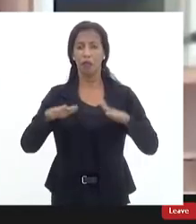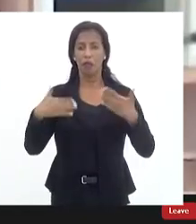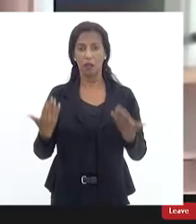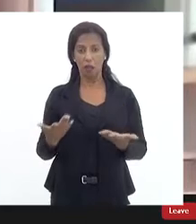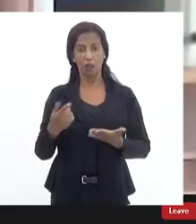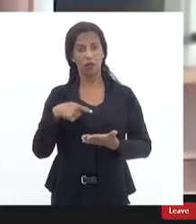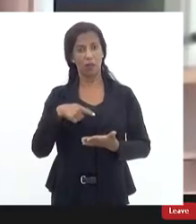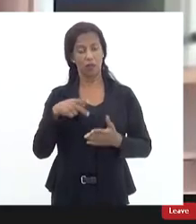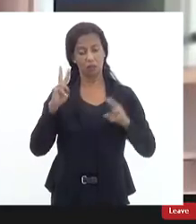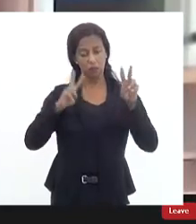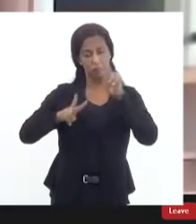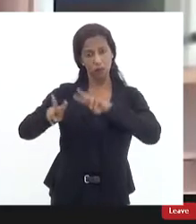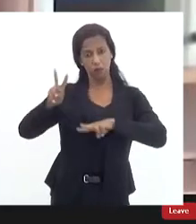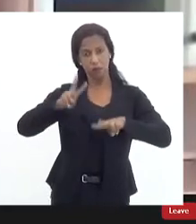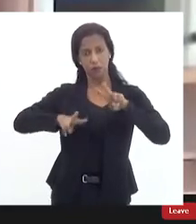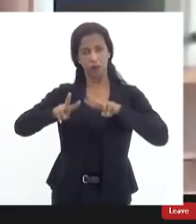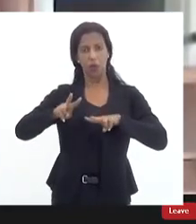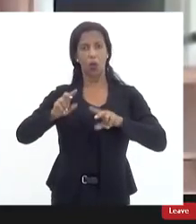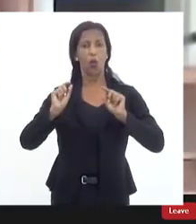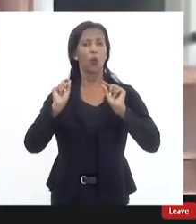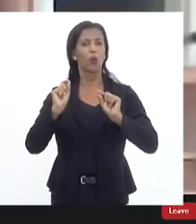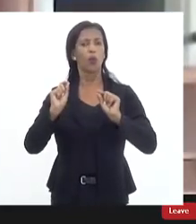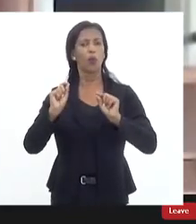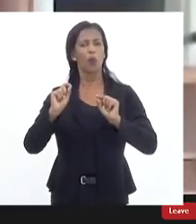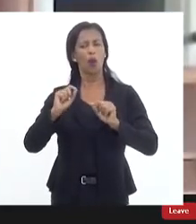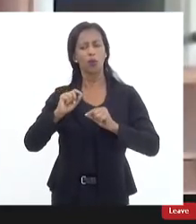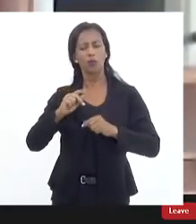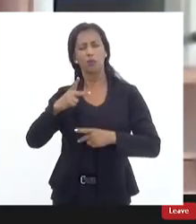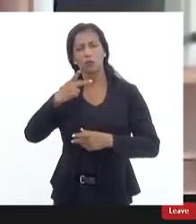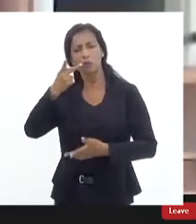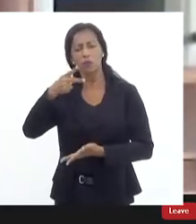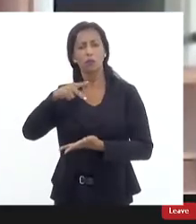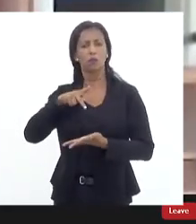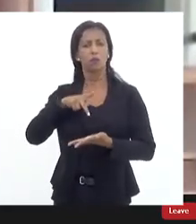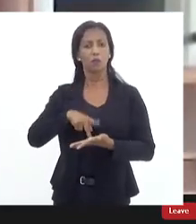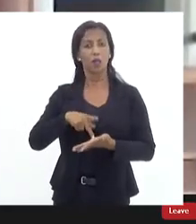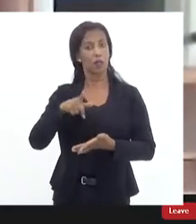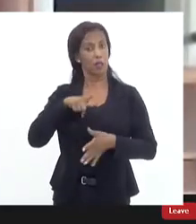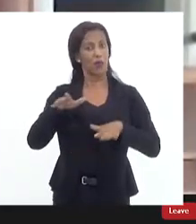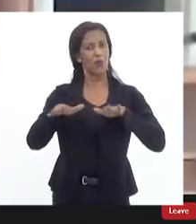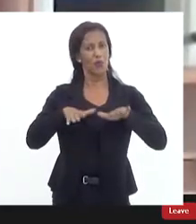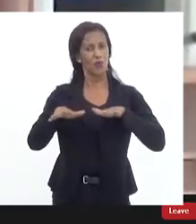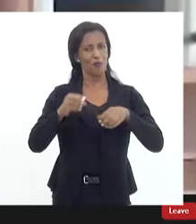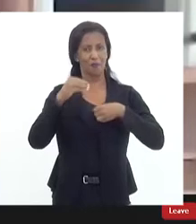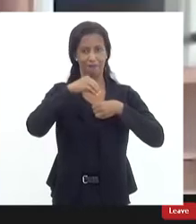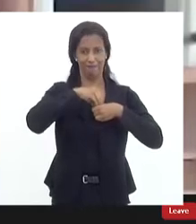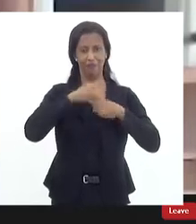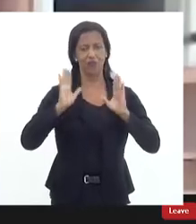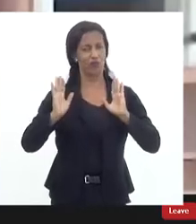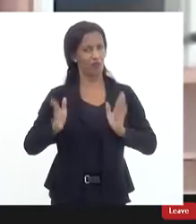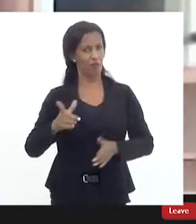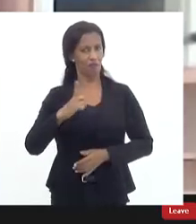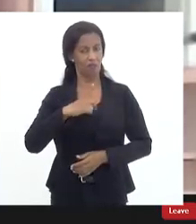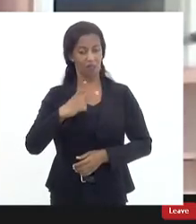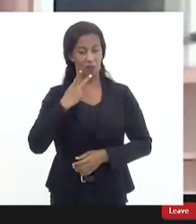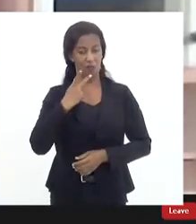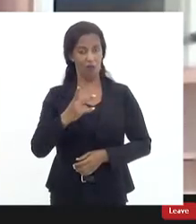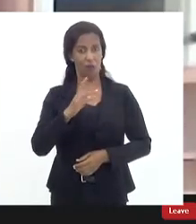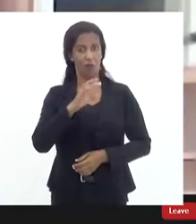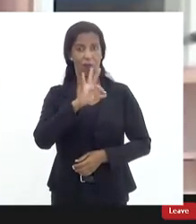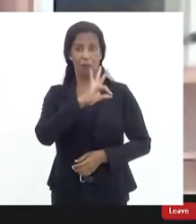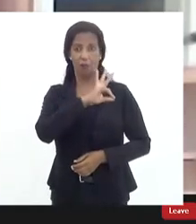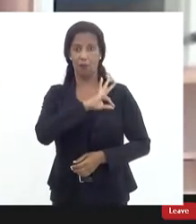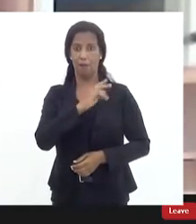perspectiva o que eu posso assegurar é que existe um movimento já interno e eu falo aqui da polícia